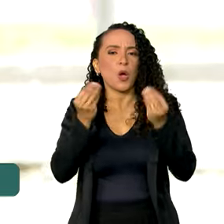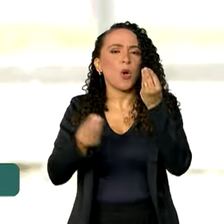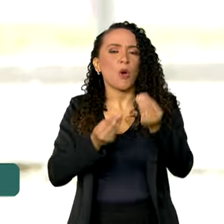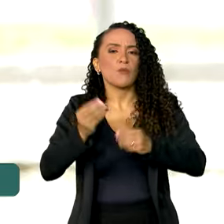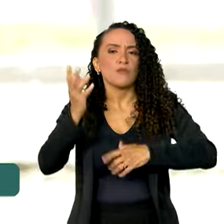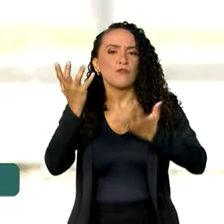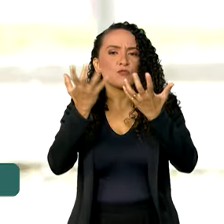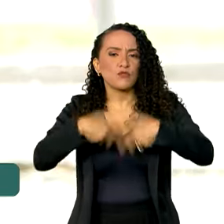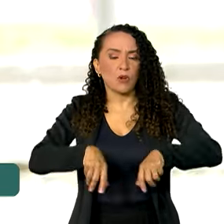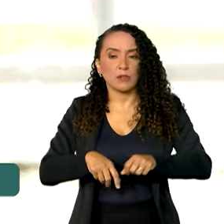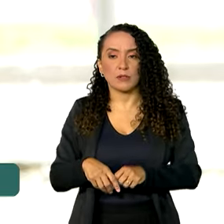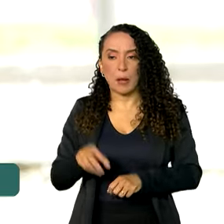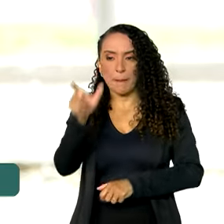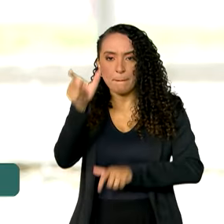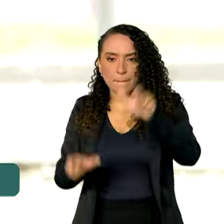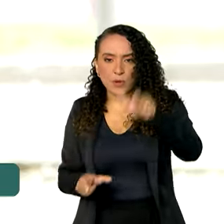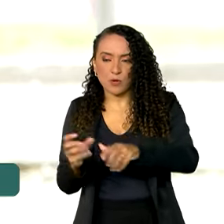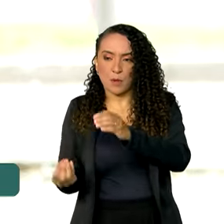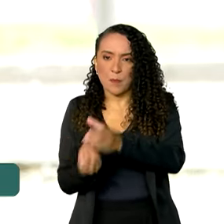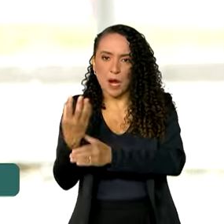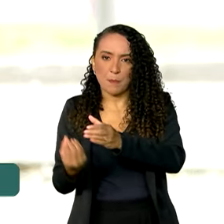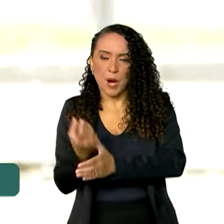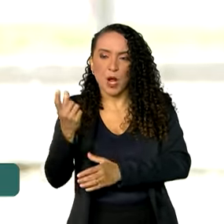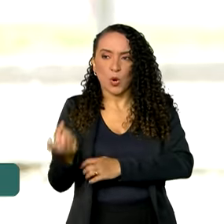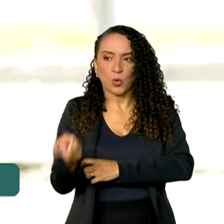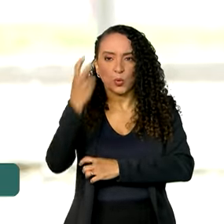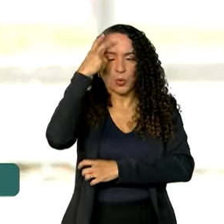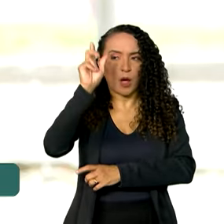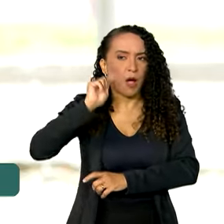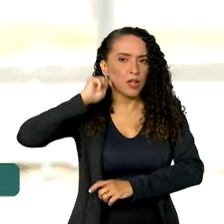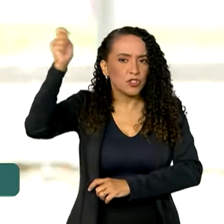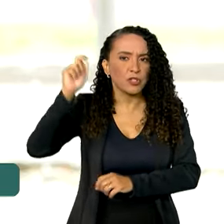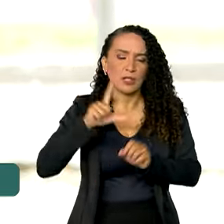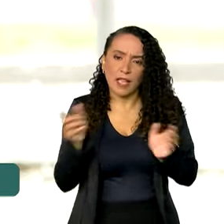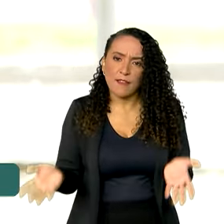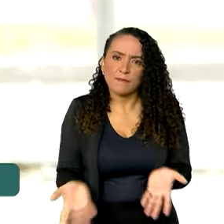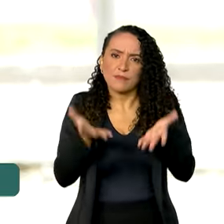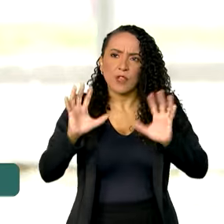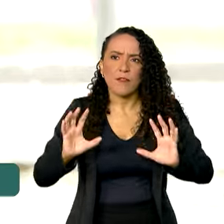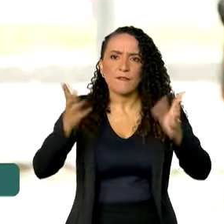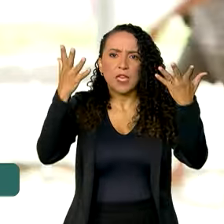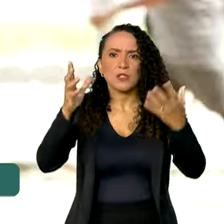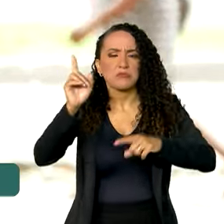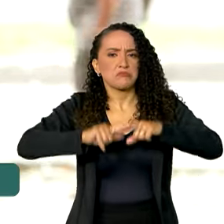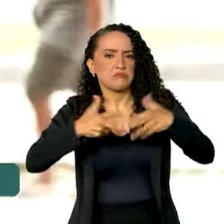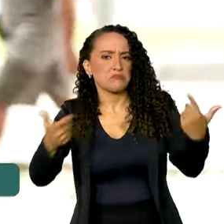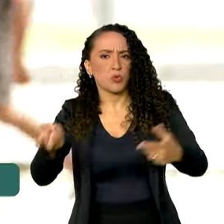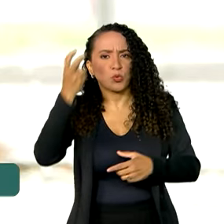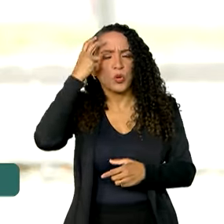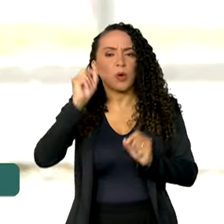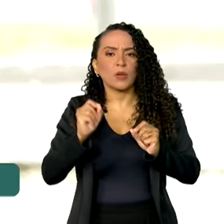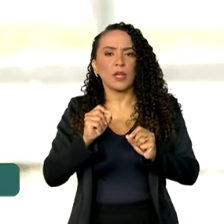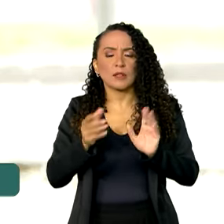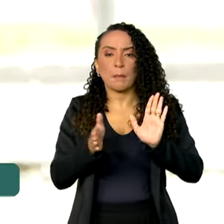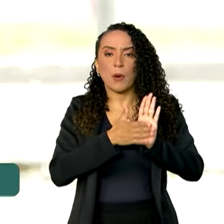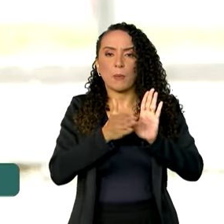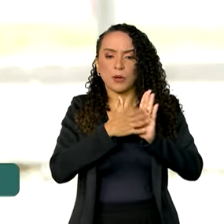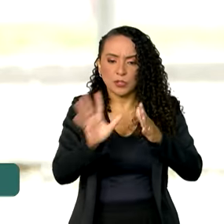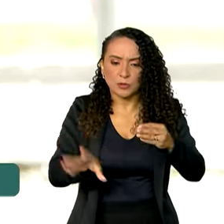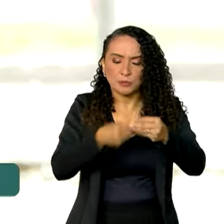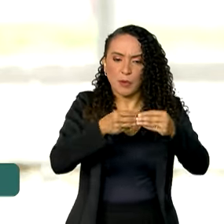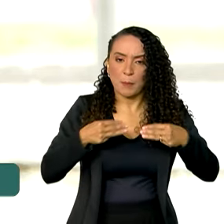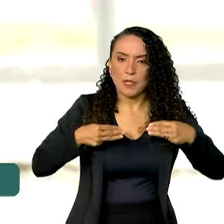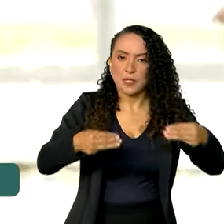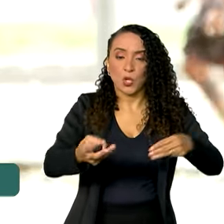forma. Produtores culturais, artistas e instituições que desejam promover eventos ou produtos culturais submetem suas propostas ao